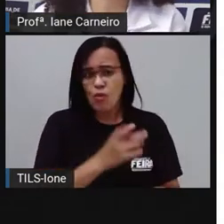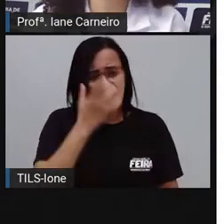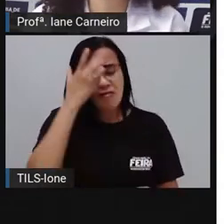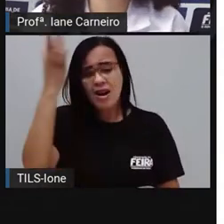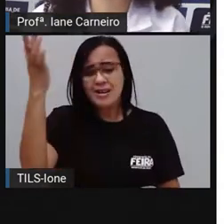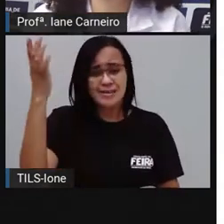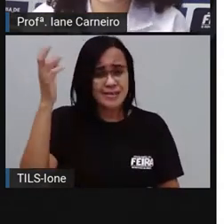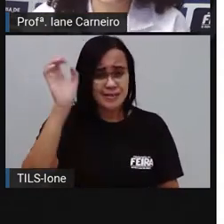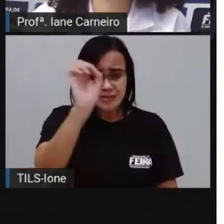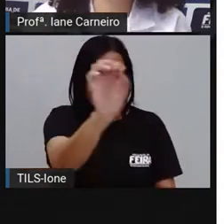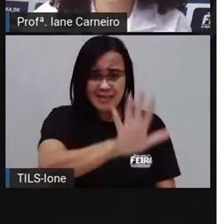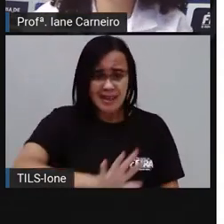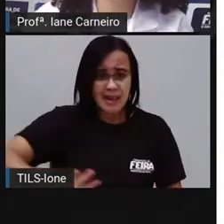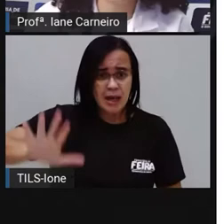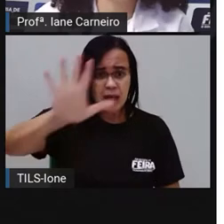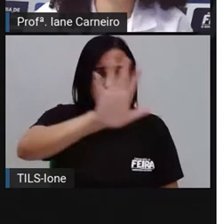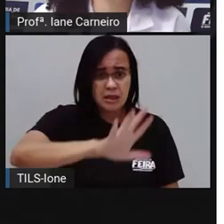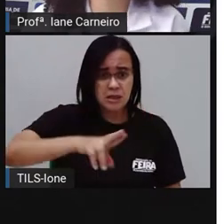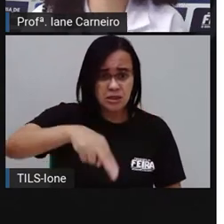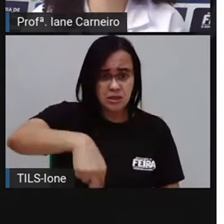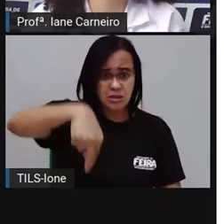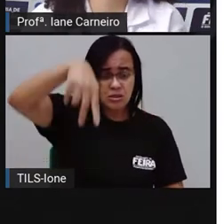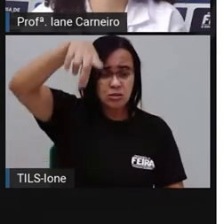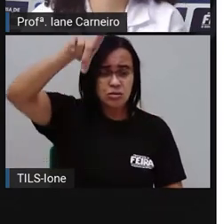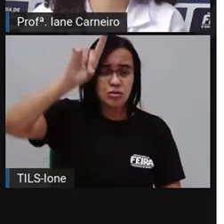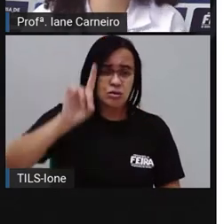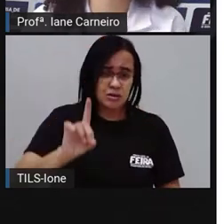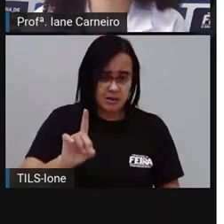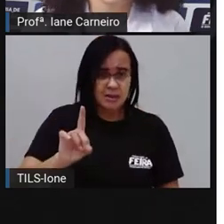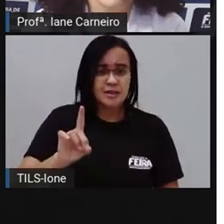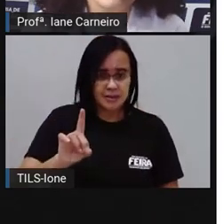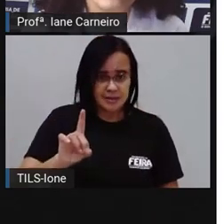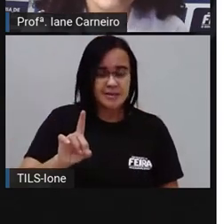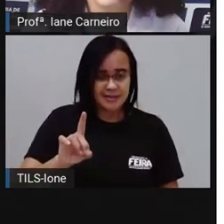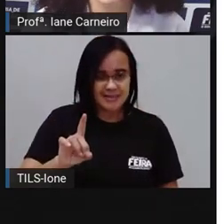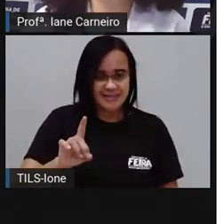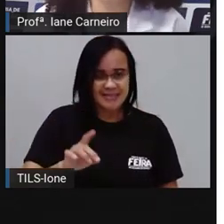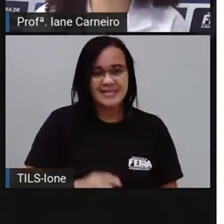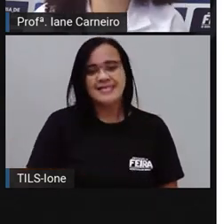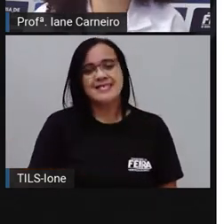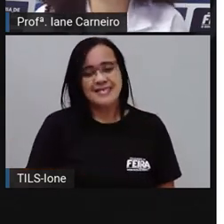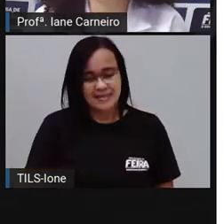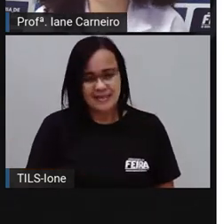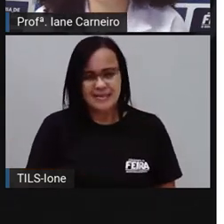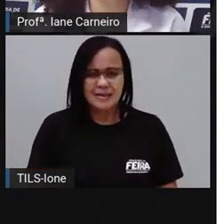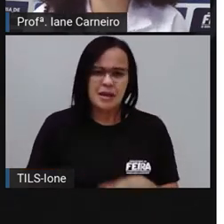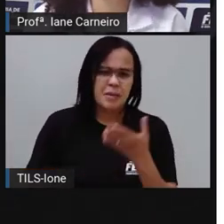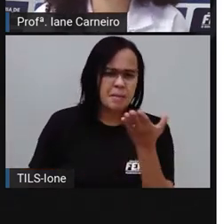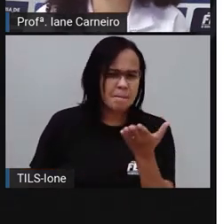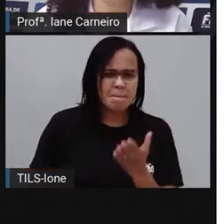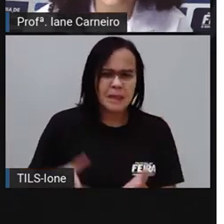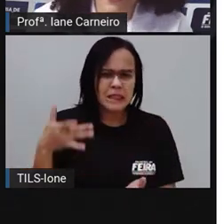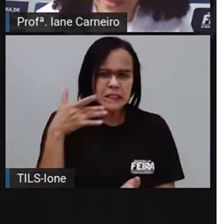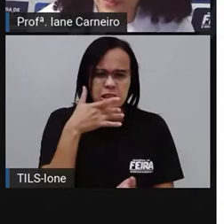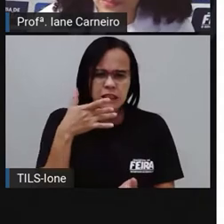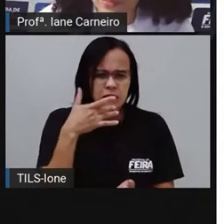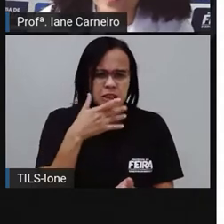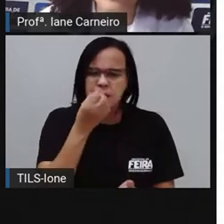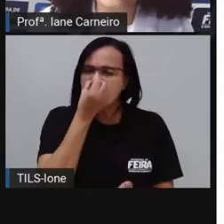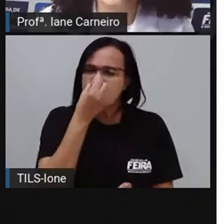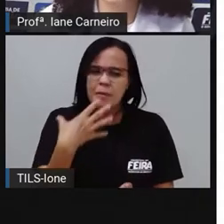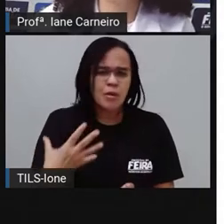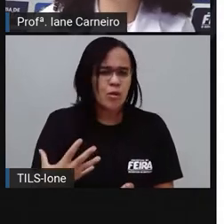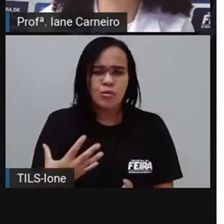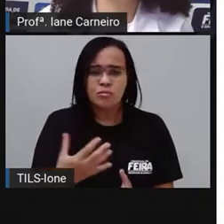Então, na época que dá o milho, a gente costuma comer bastante. E é um sabor incrível, né? Do